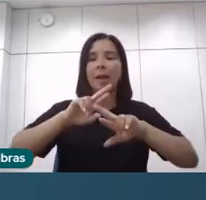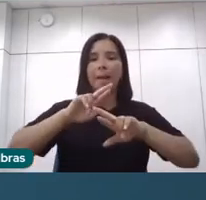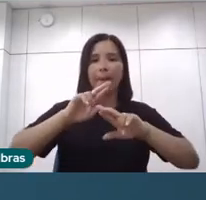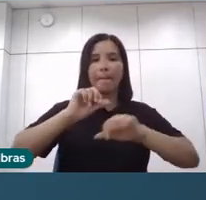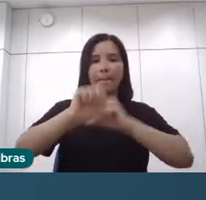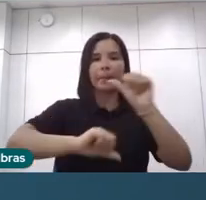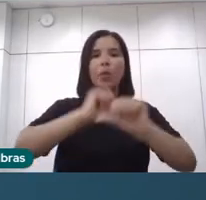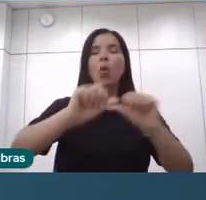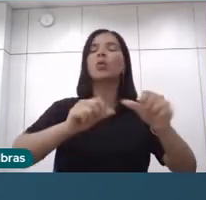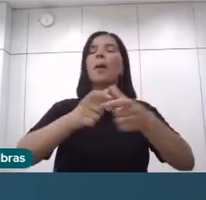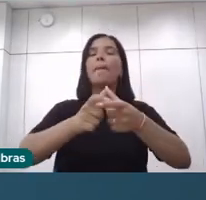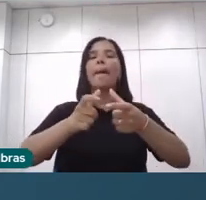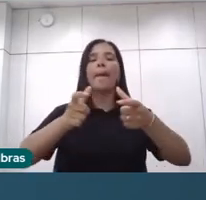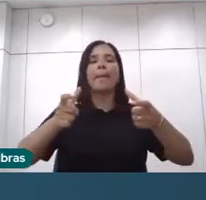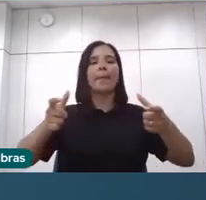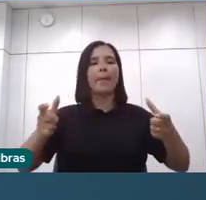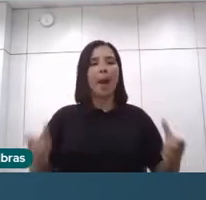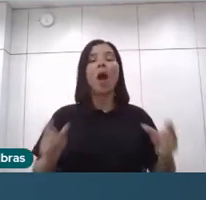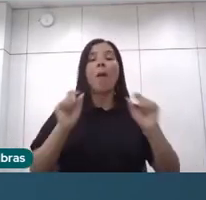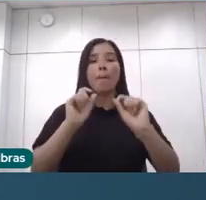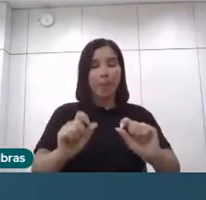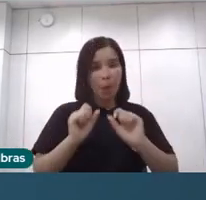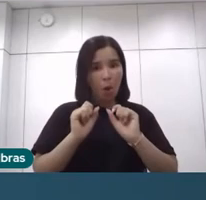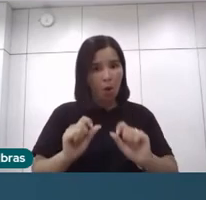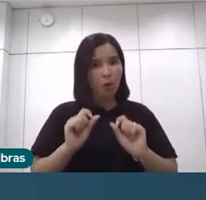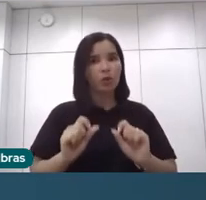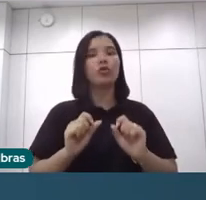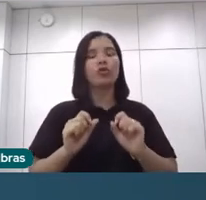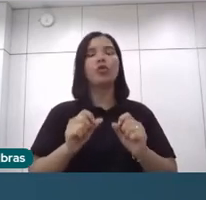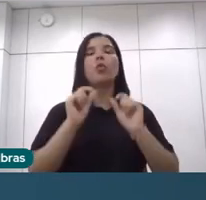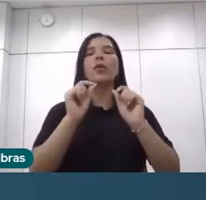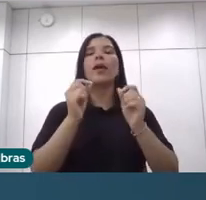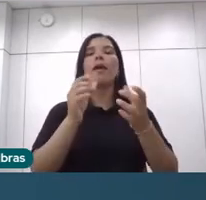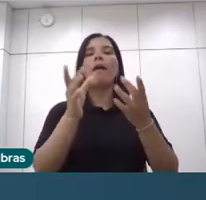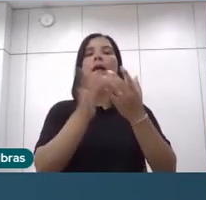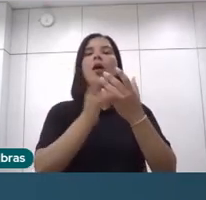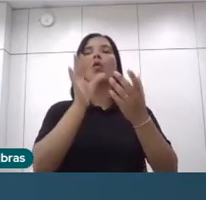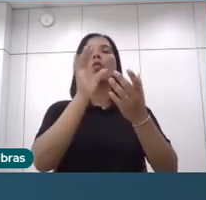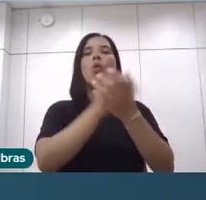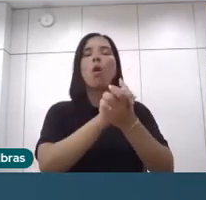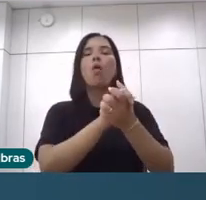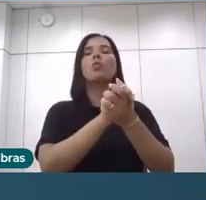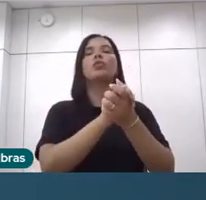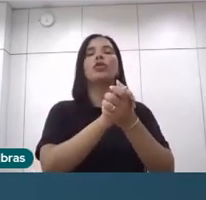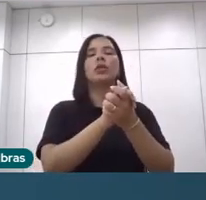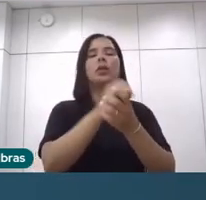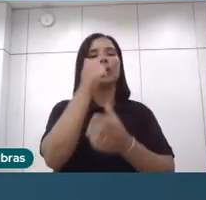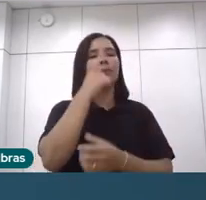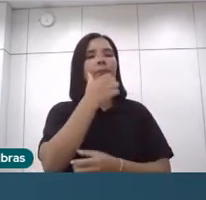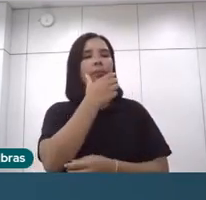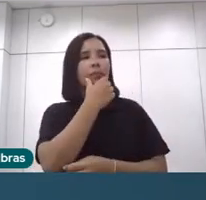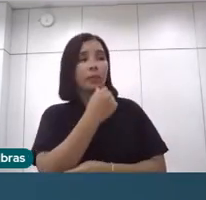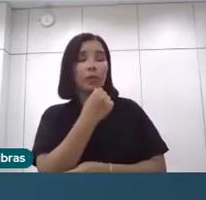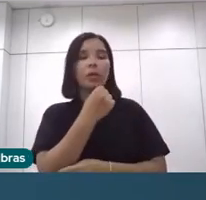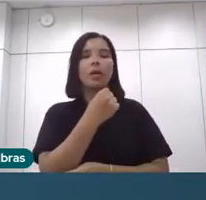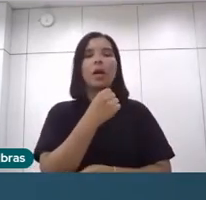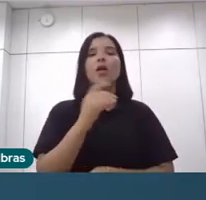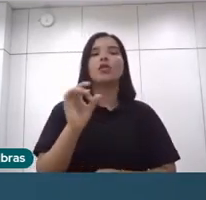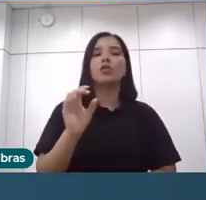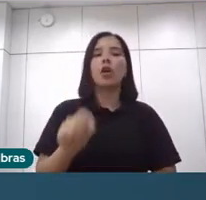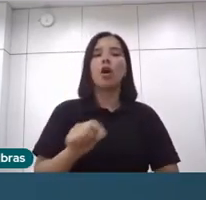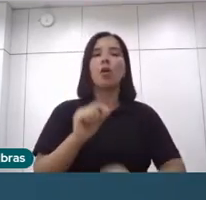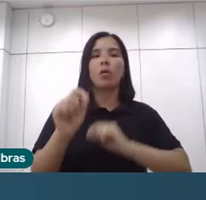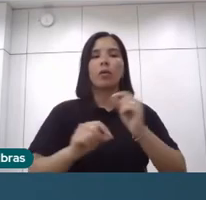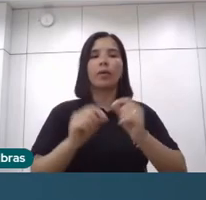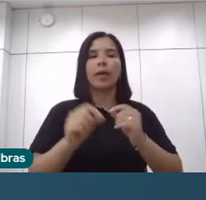coisa mais abrangente, você pode declarar um cônjuge, né? Um companheiro, uma companheira que não é casado formalmente para fins